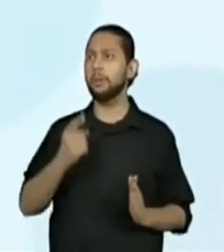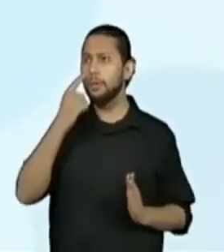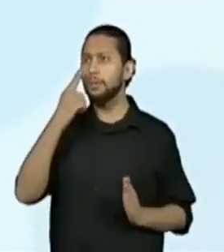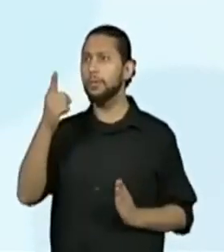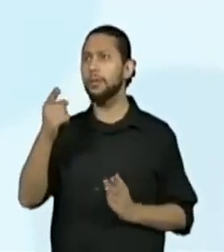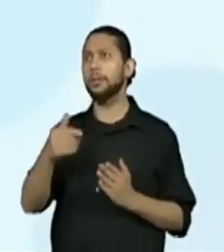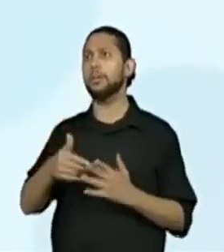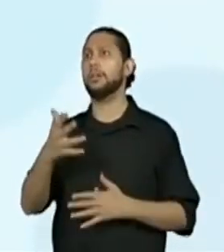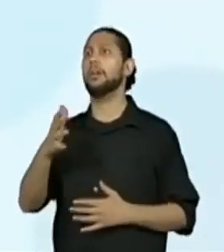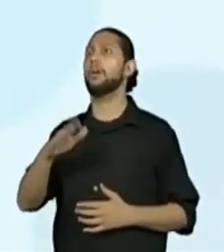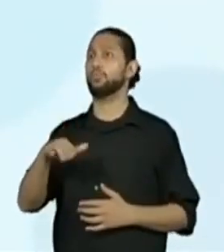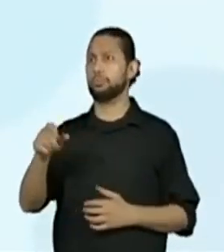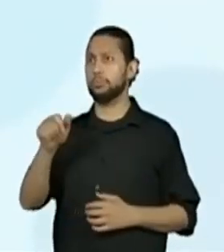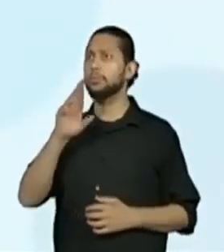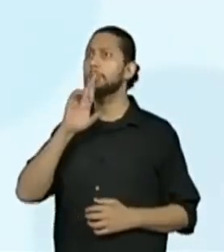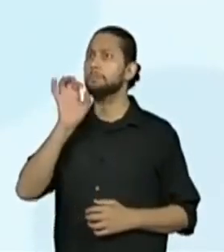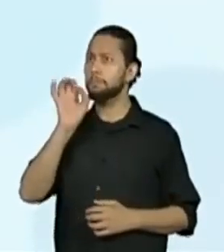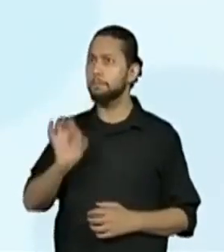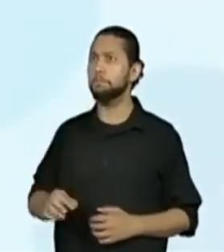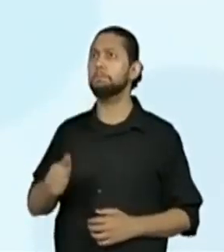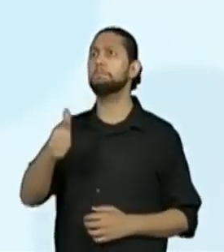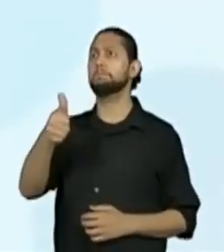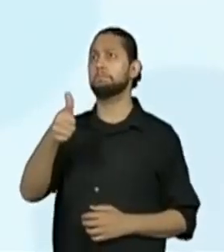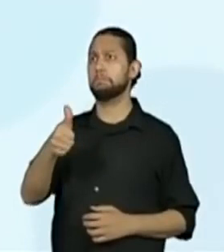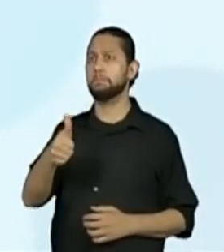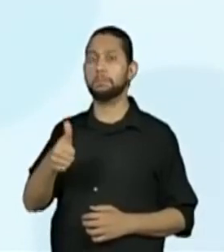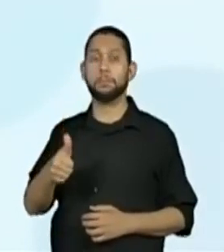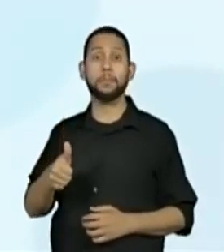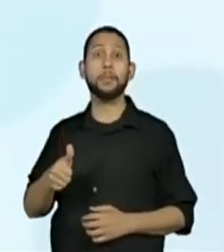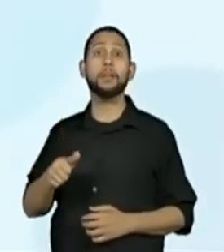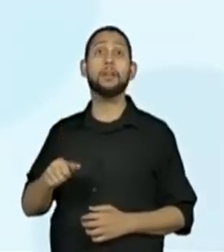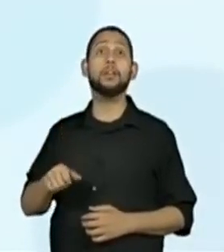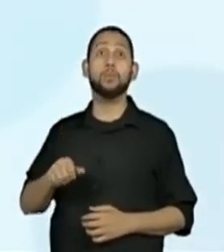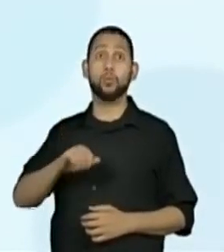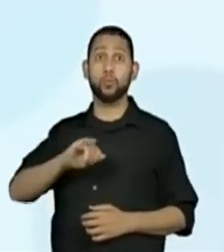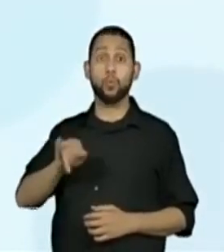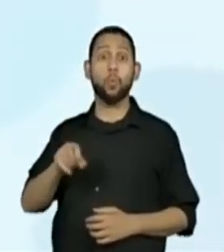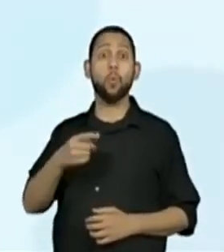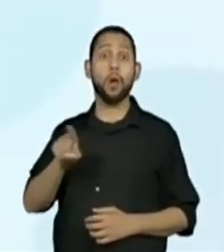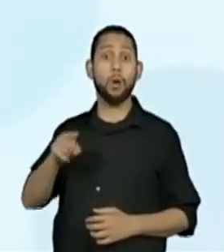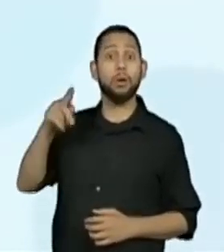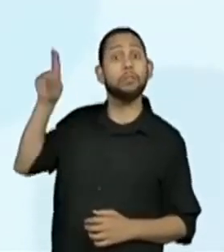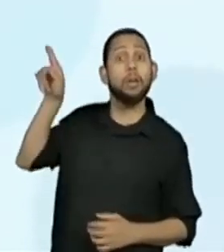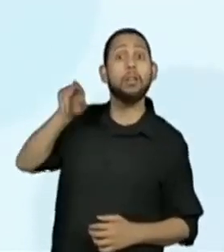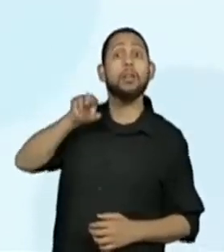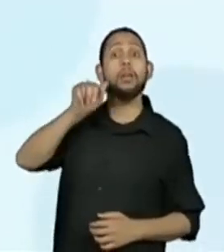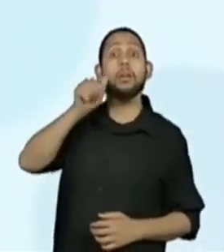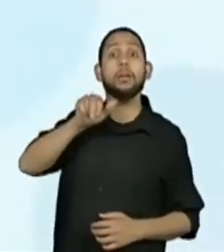estudantes, também colocando. A irmã do João, 1,80.